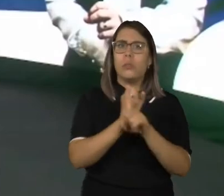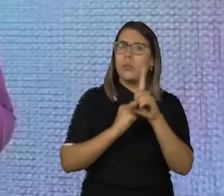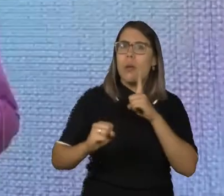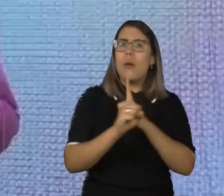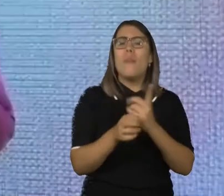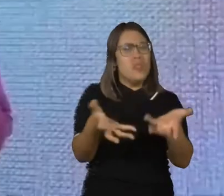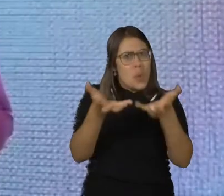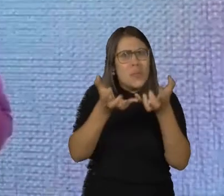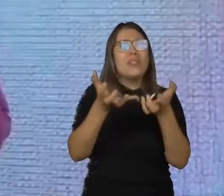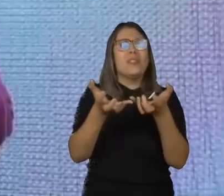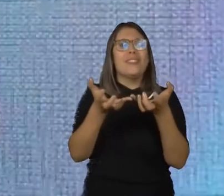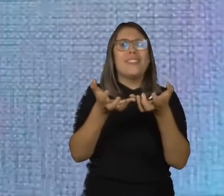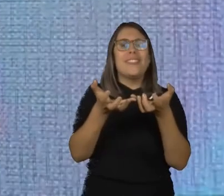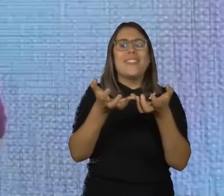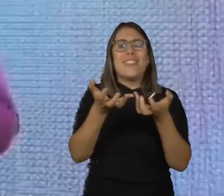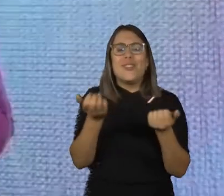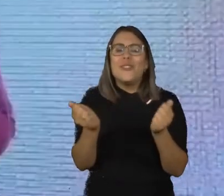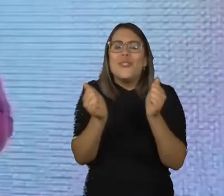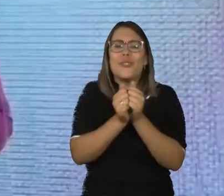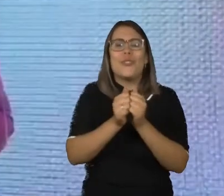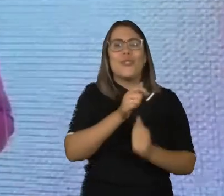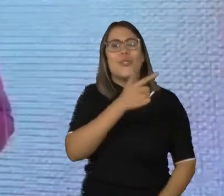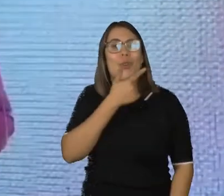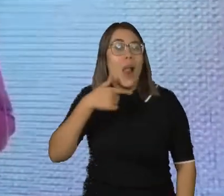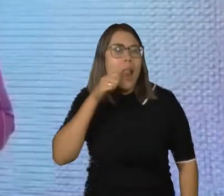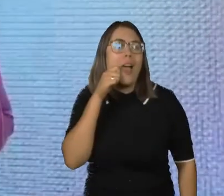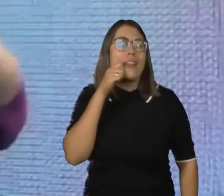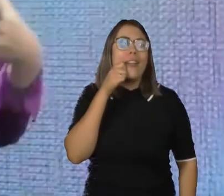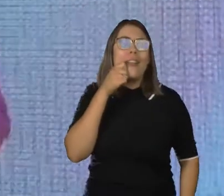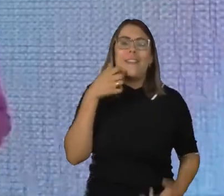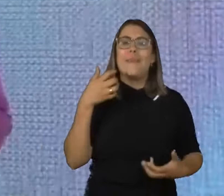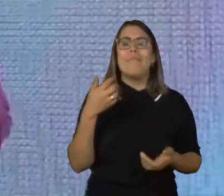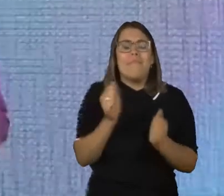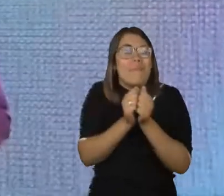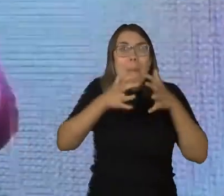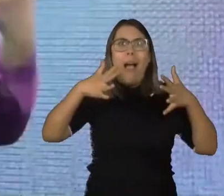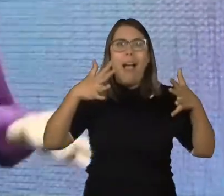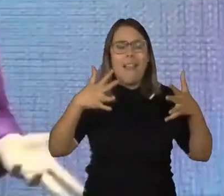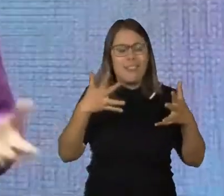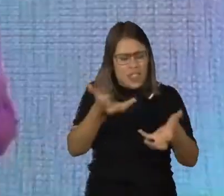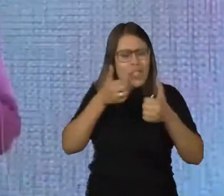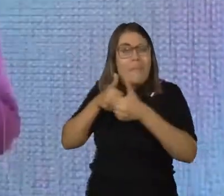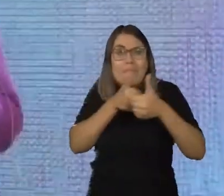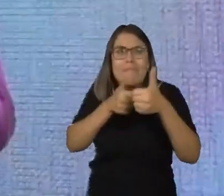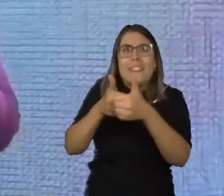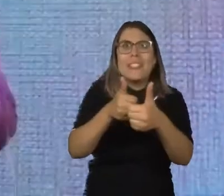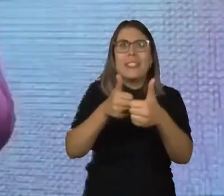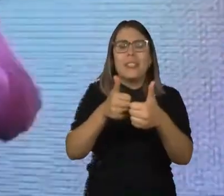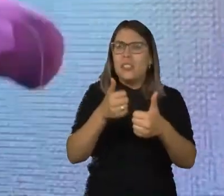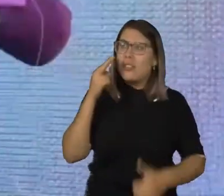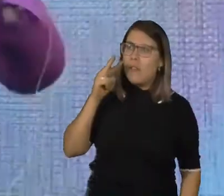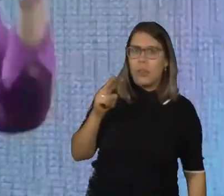abracei esse evento do Alex. O Alex tem uma magia, ele faz a gente seguir ele, mesmo quando você